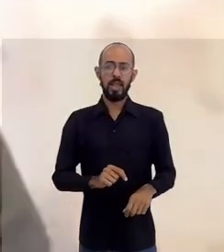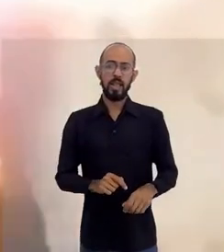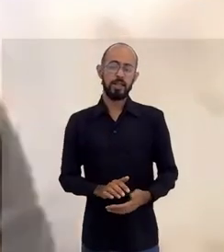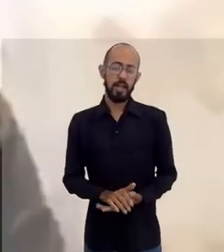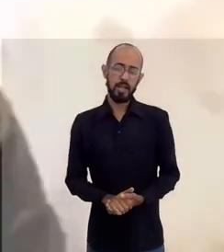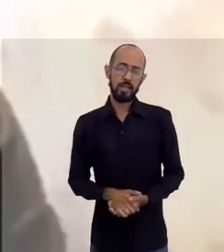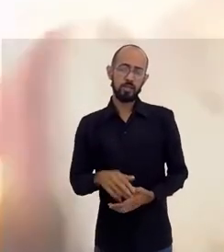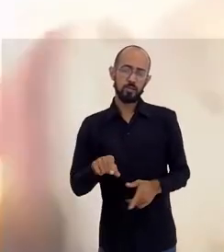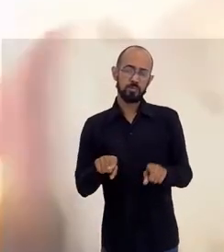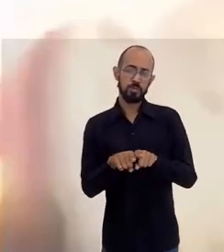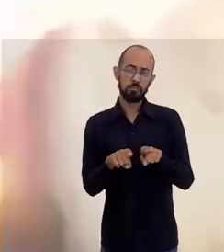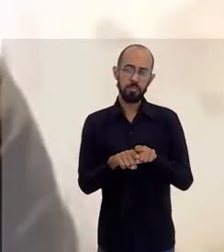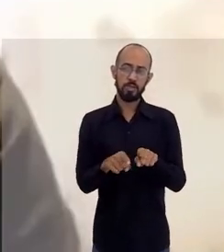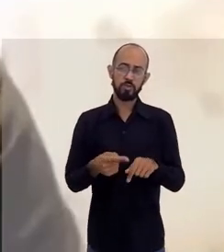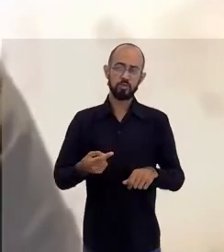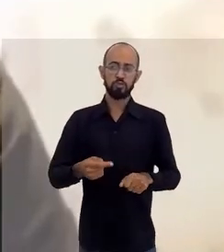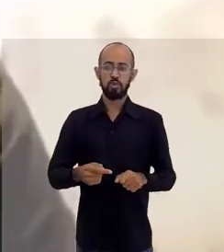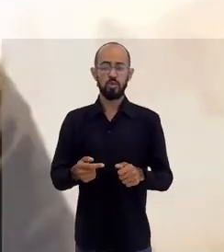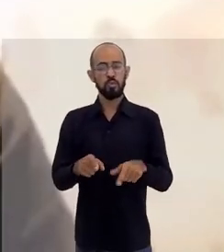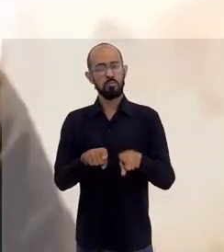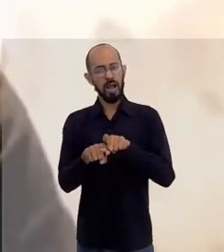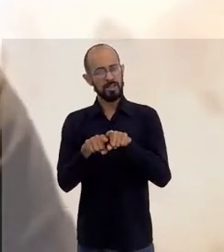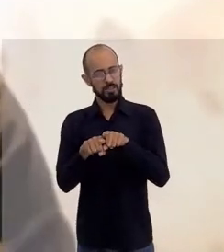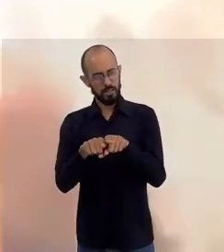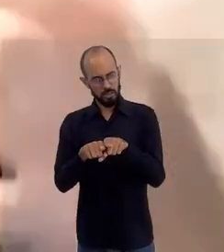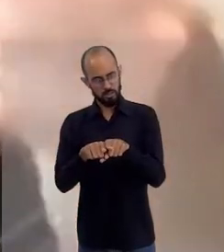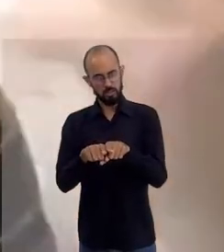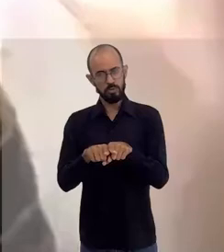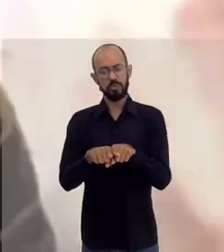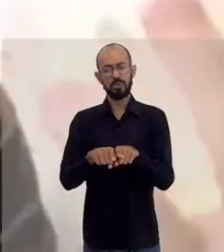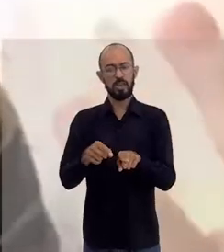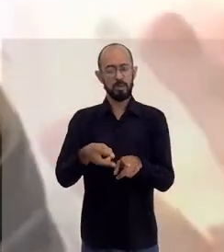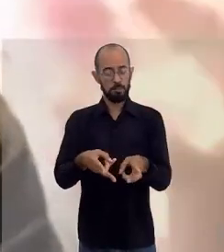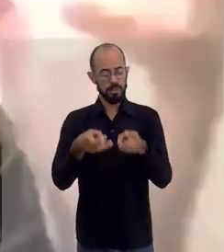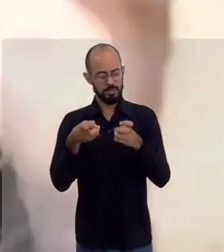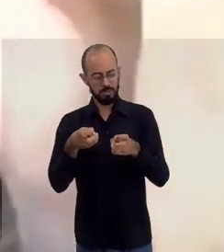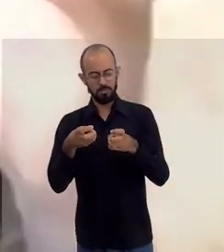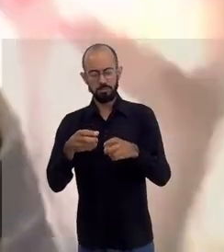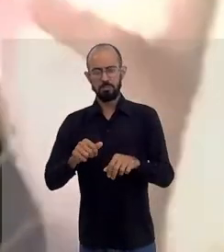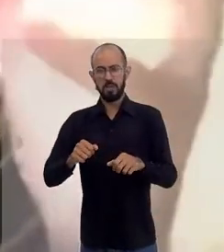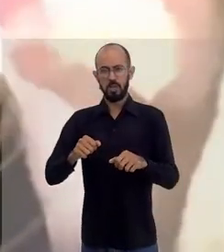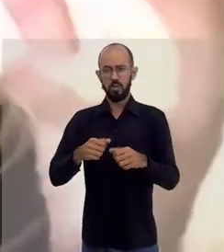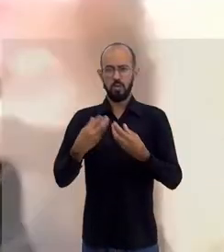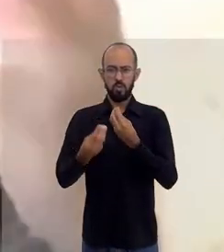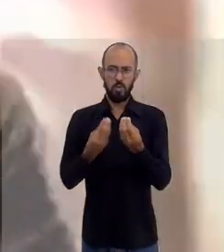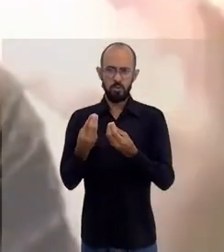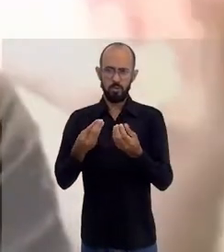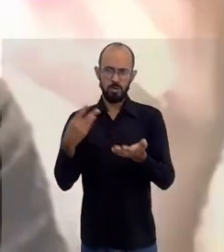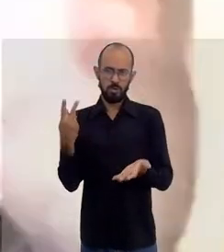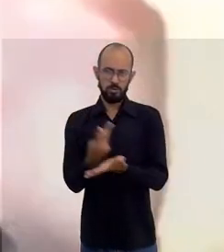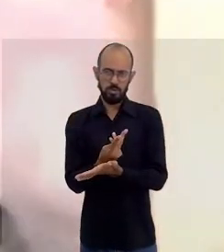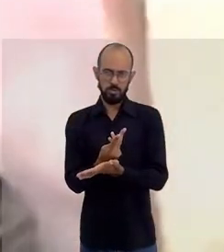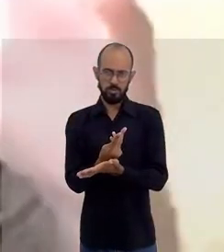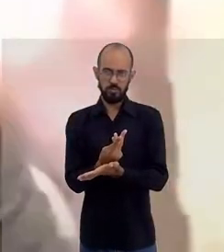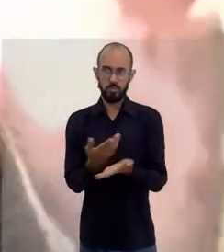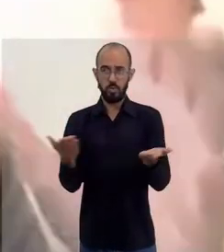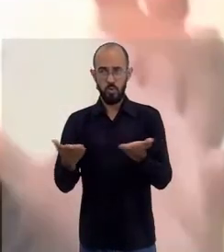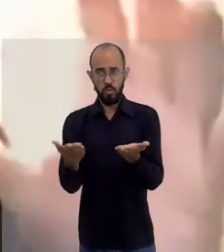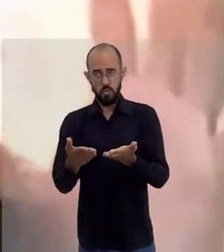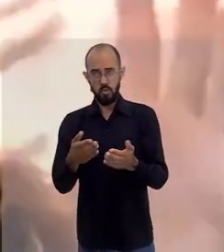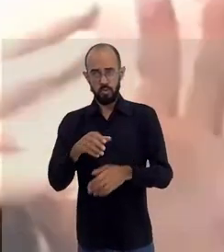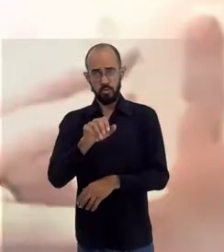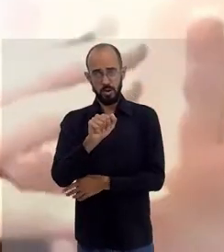eu já sou mentor da Atitude Infinita, ele viu a repercussão. E é uma coisa engraçada que a gente discute, que é,